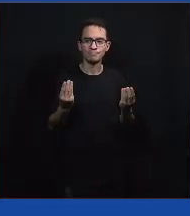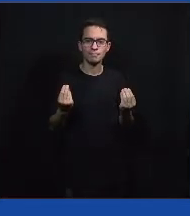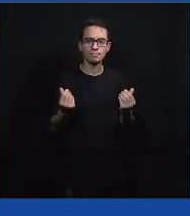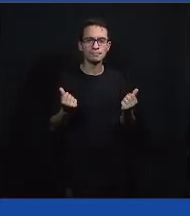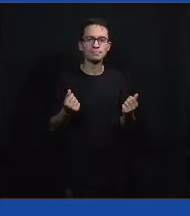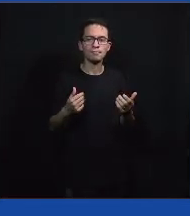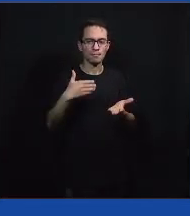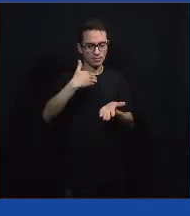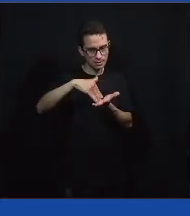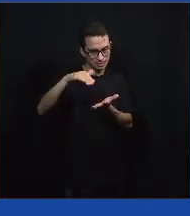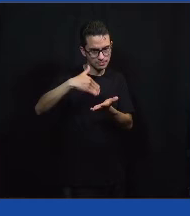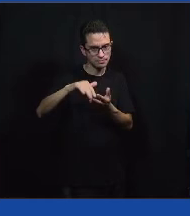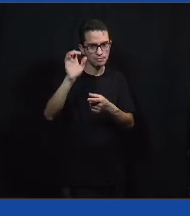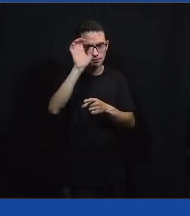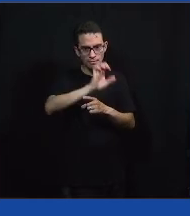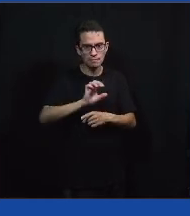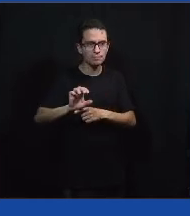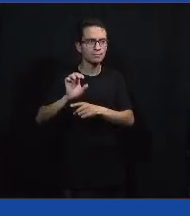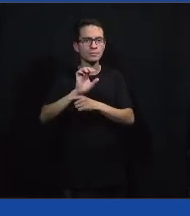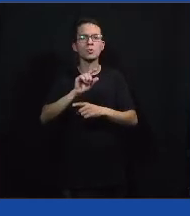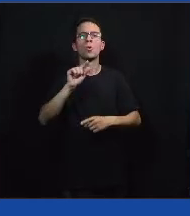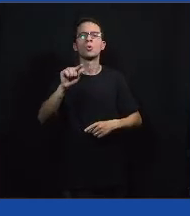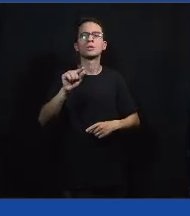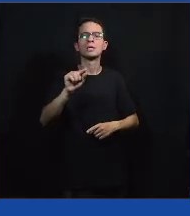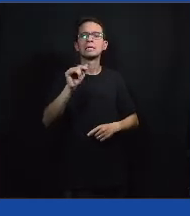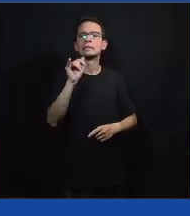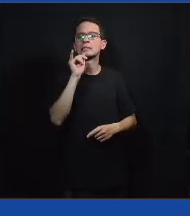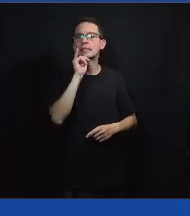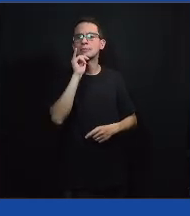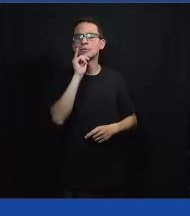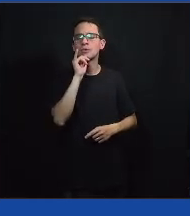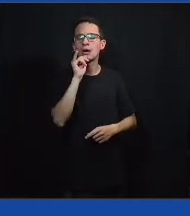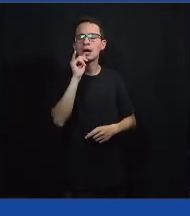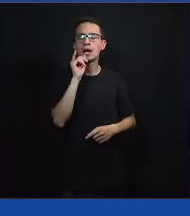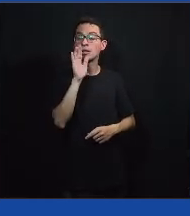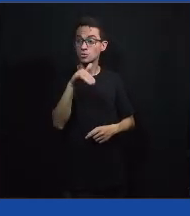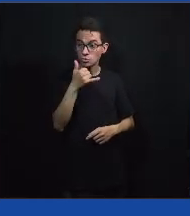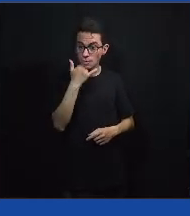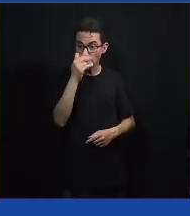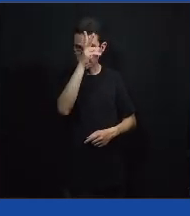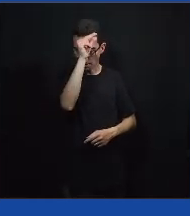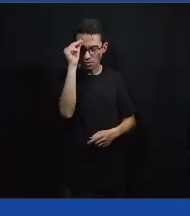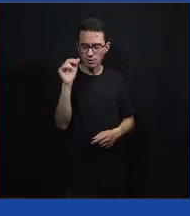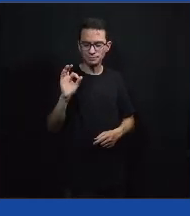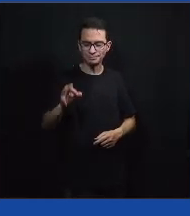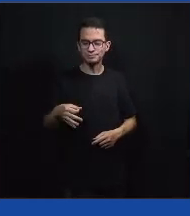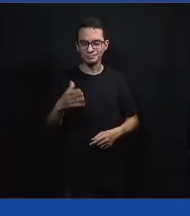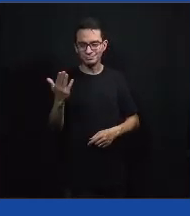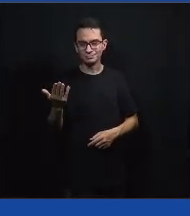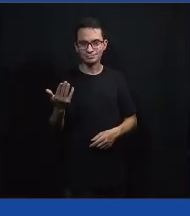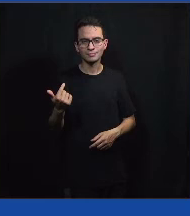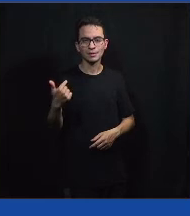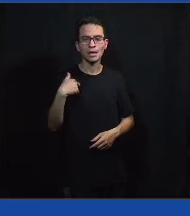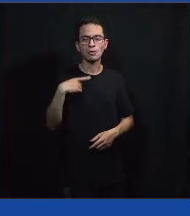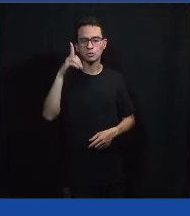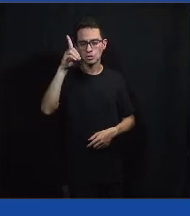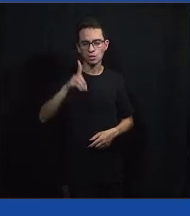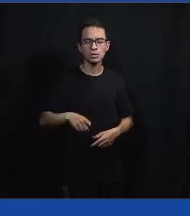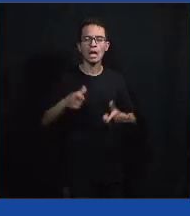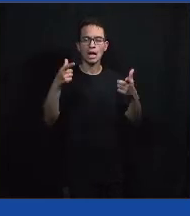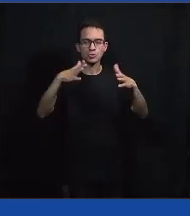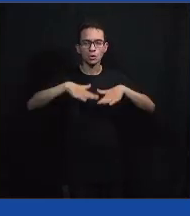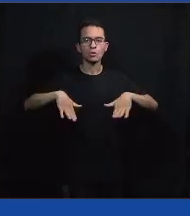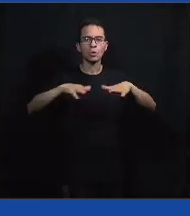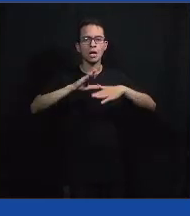Secretaria Estadual é, né? Municipal. Eu estou numa diretoria, na verdade, numa diretoria regional, a Secretaria Municipal tem